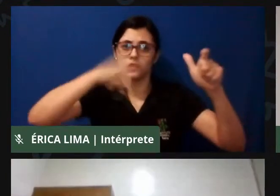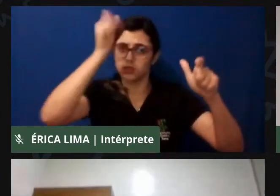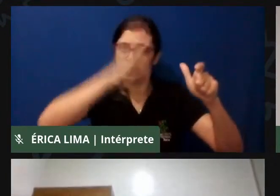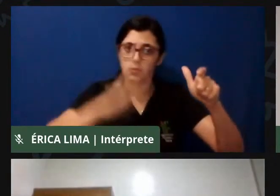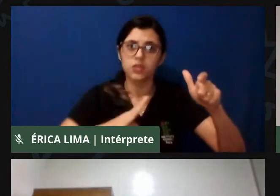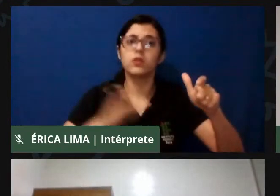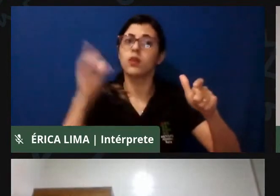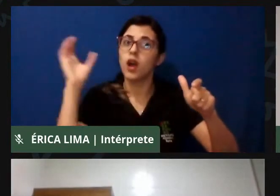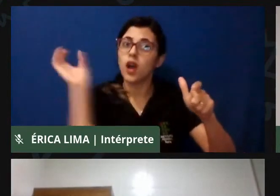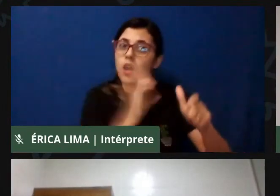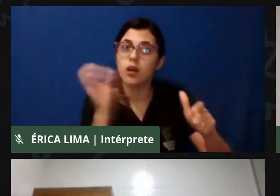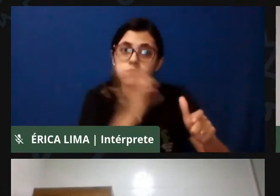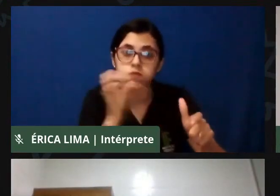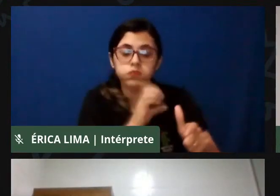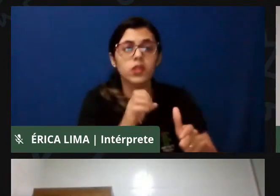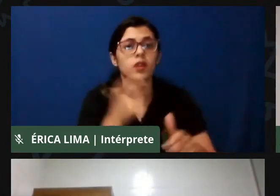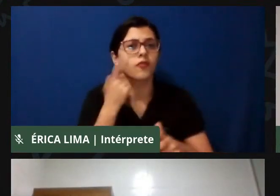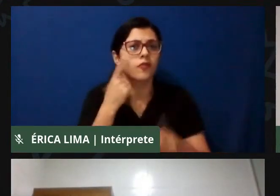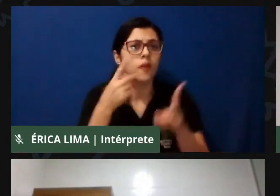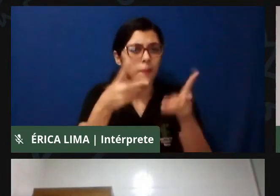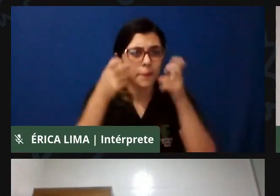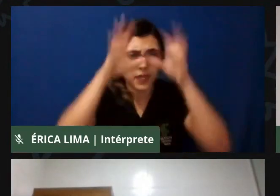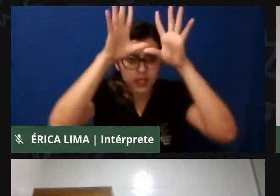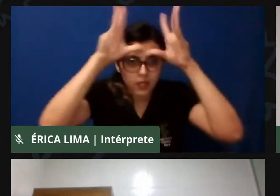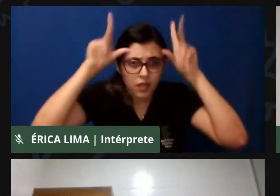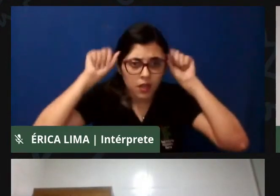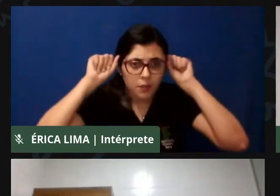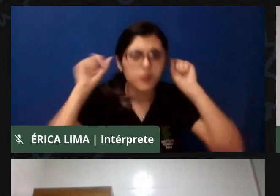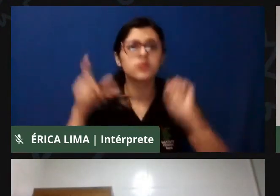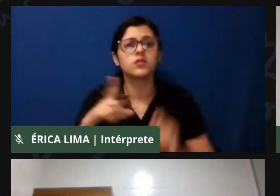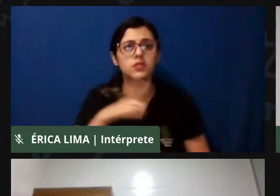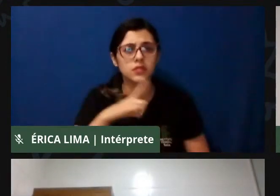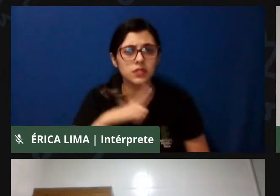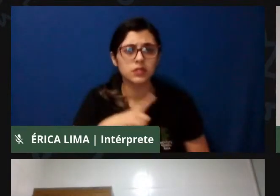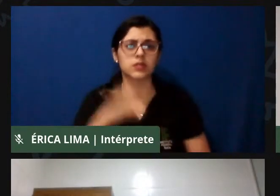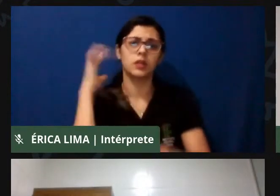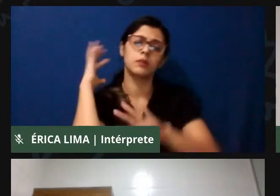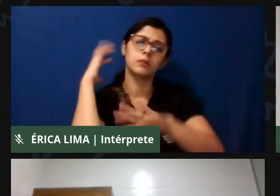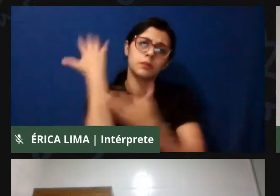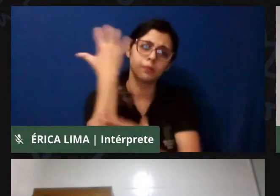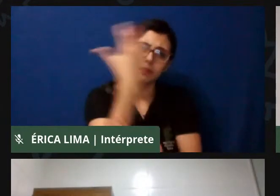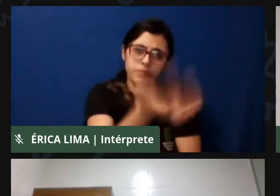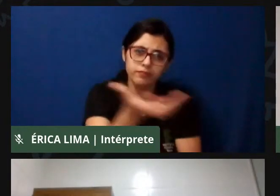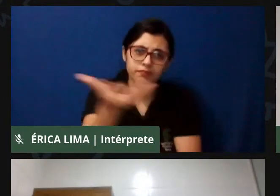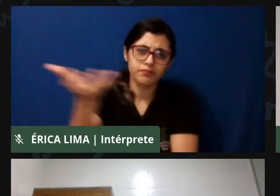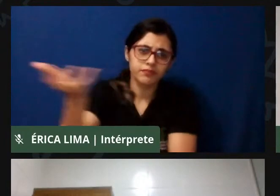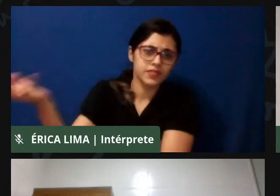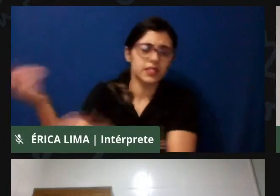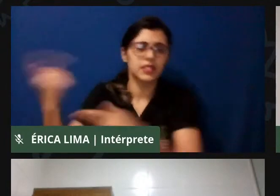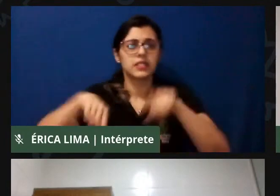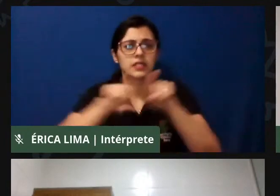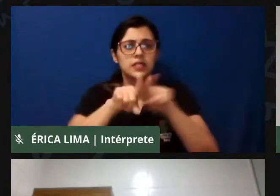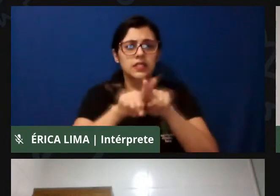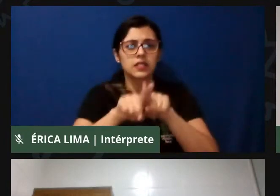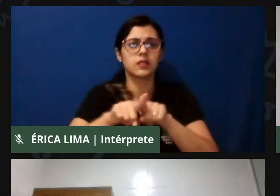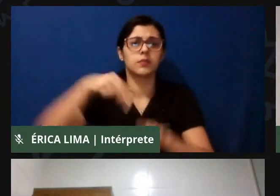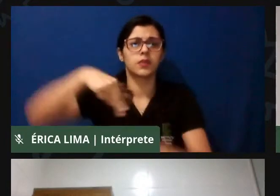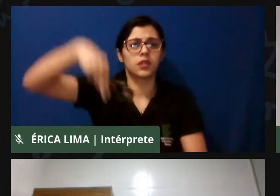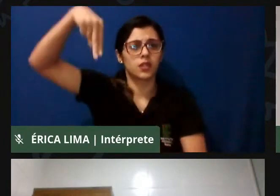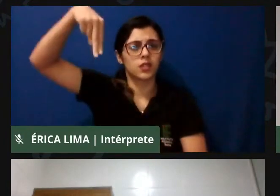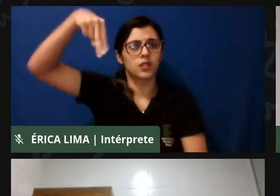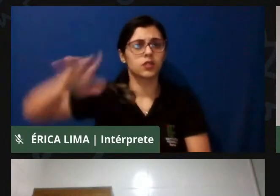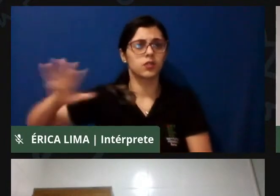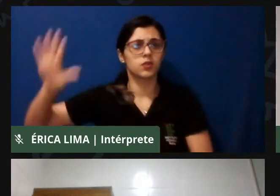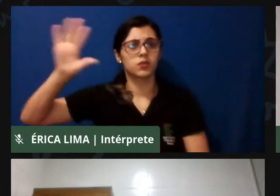Amazônia com o processo de desmatamento, a gente vê aí a expansão do agronegócio no Nordeste com a cana-de-açúcar, com a soja, e a gente pensa as